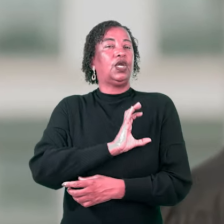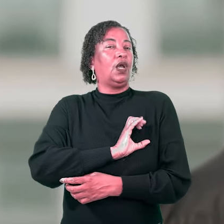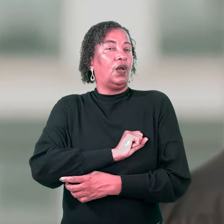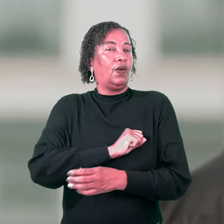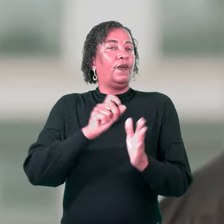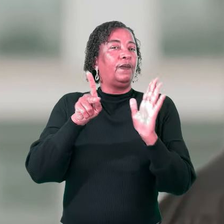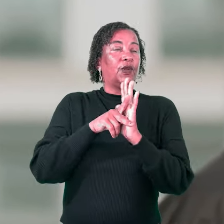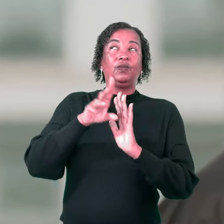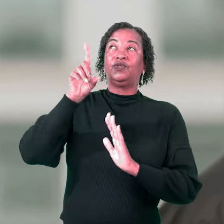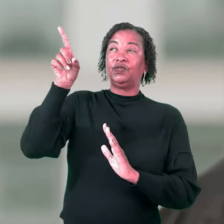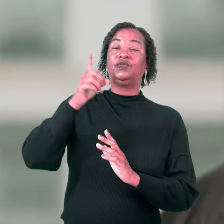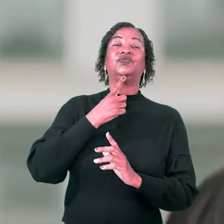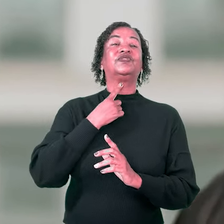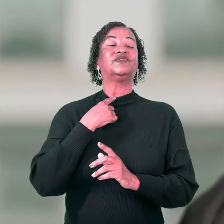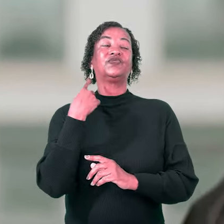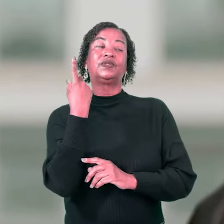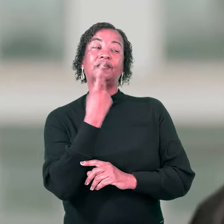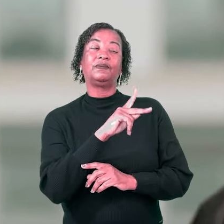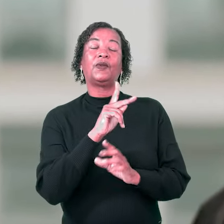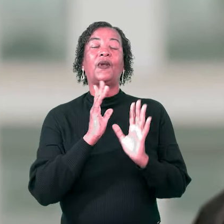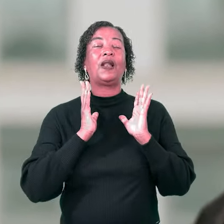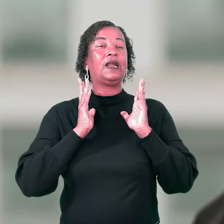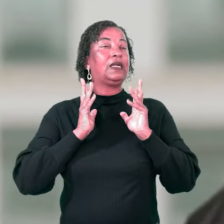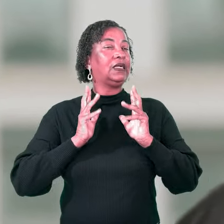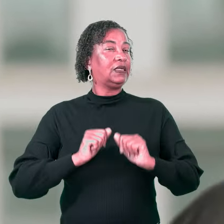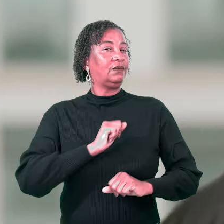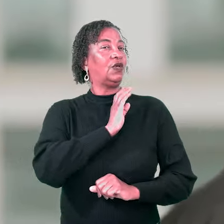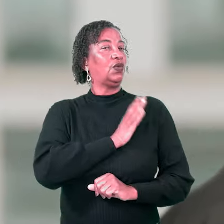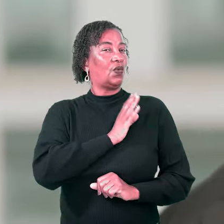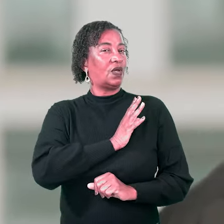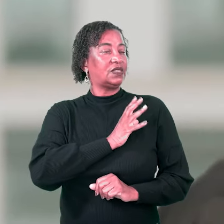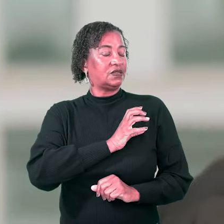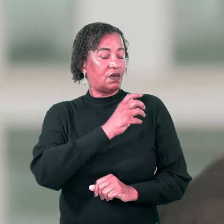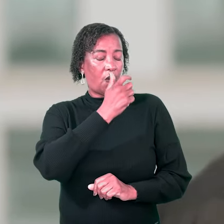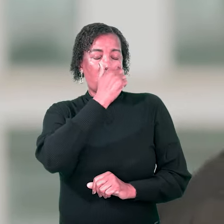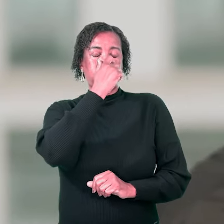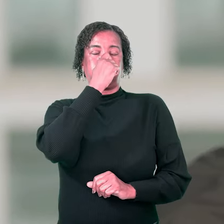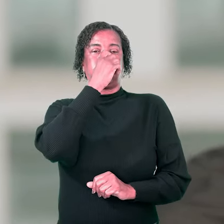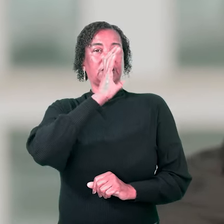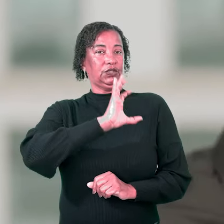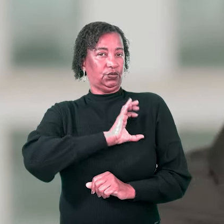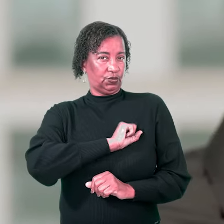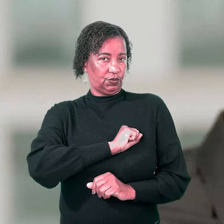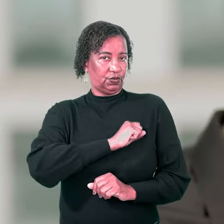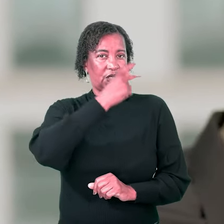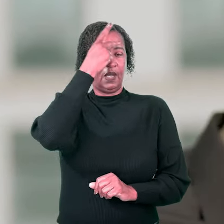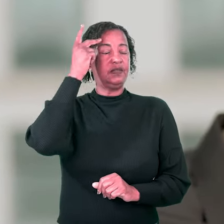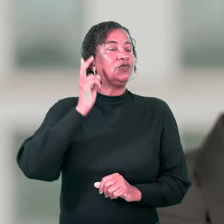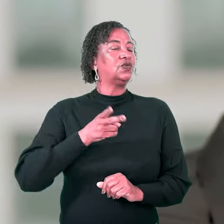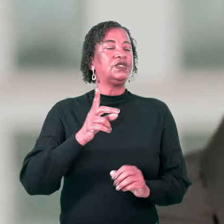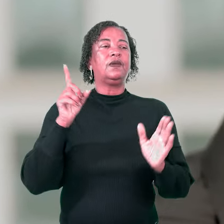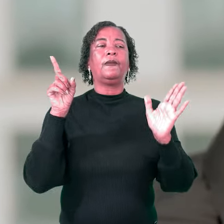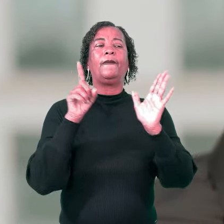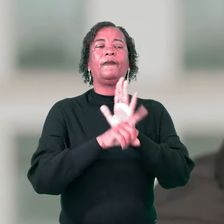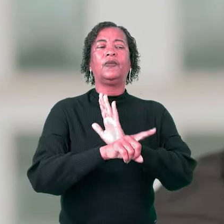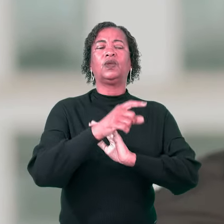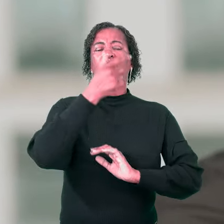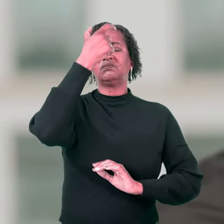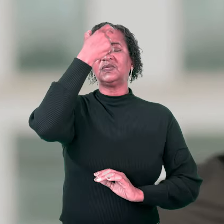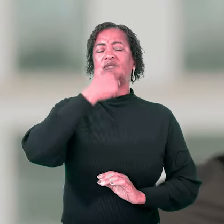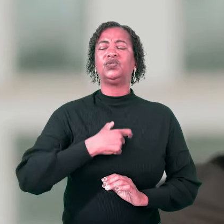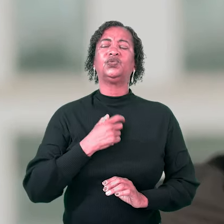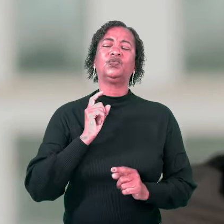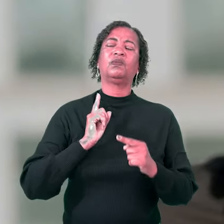Deus e suas intenções são puras e seus corações estão cheios de amor. As pessoas sempre questionam esse tipo de atitude.